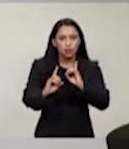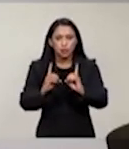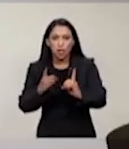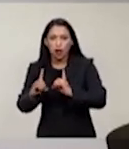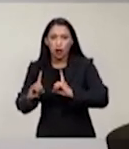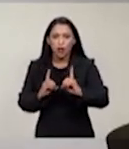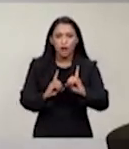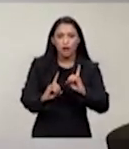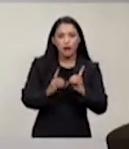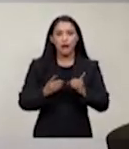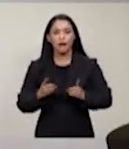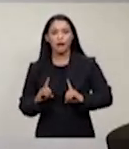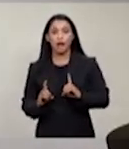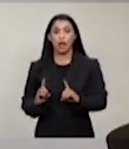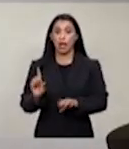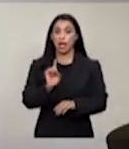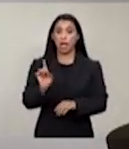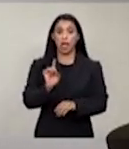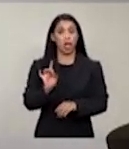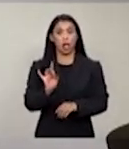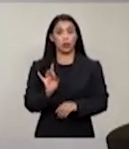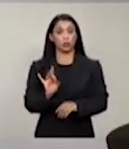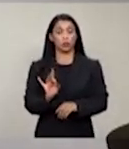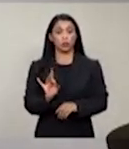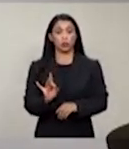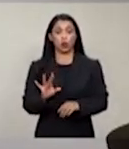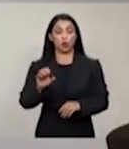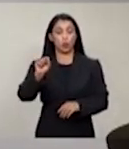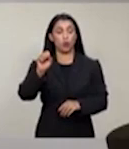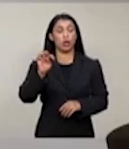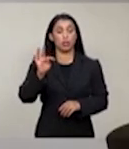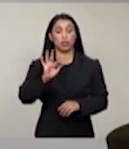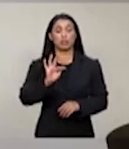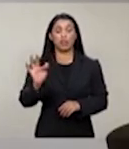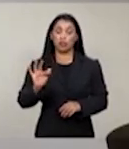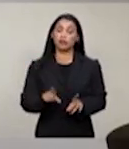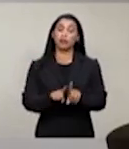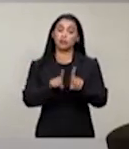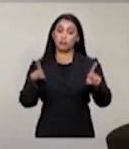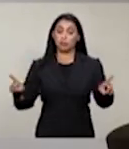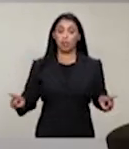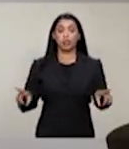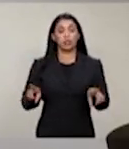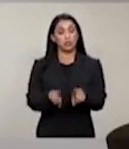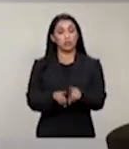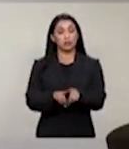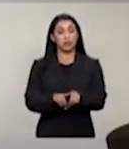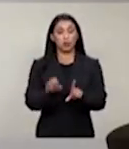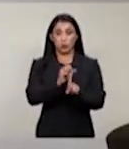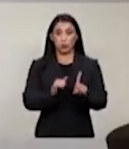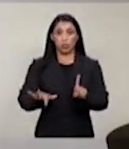dialogar não só com a Suprema Corte, mas também com a sociedade.